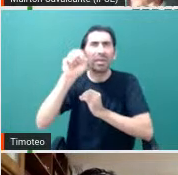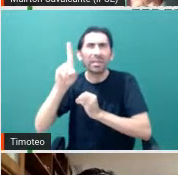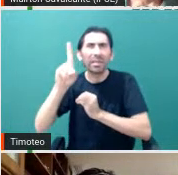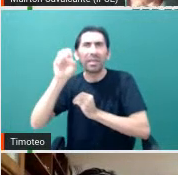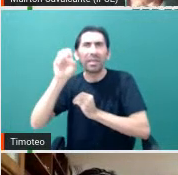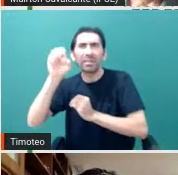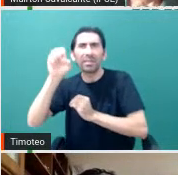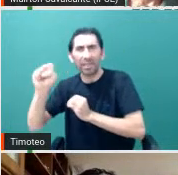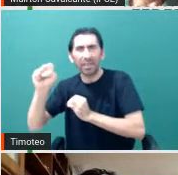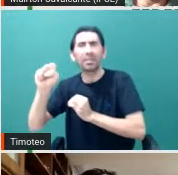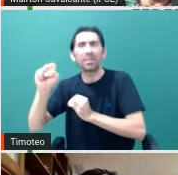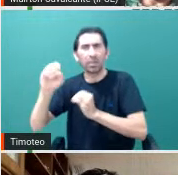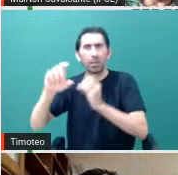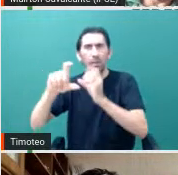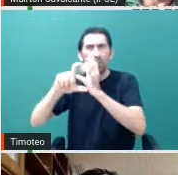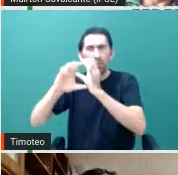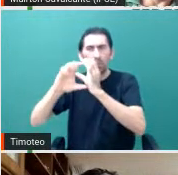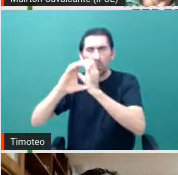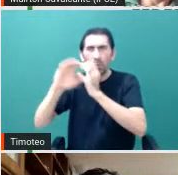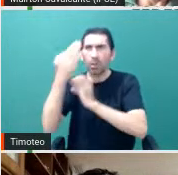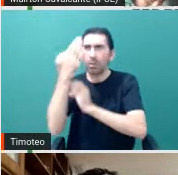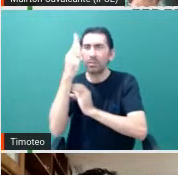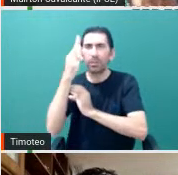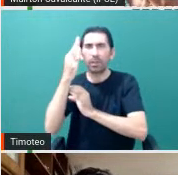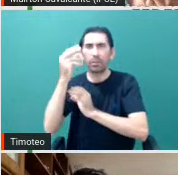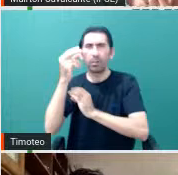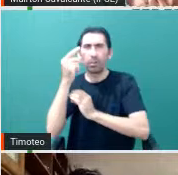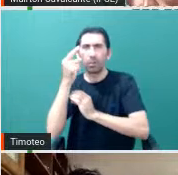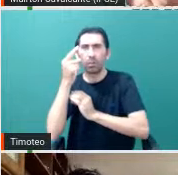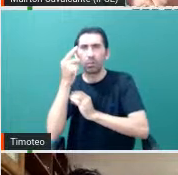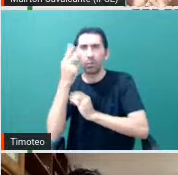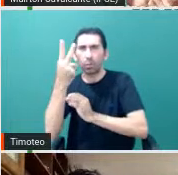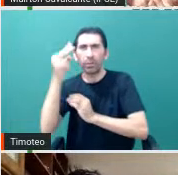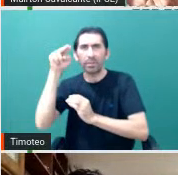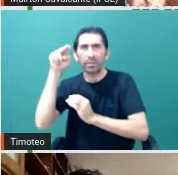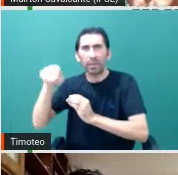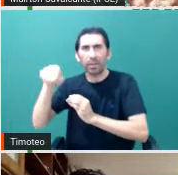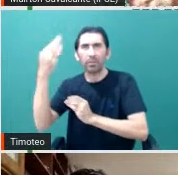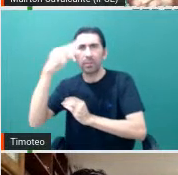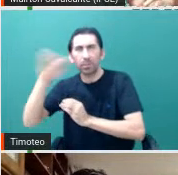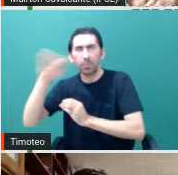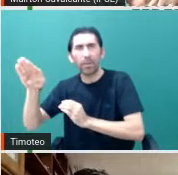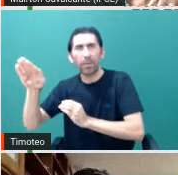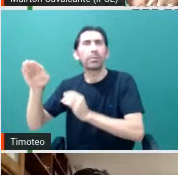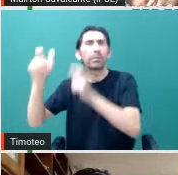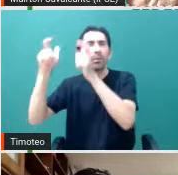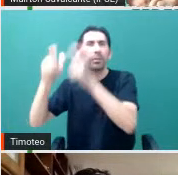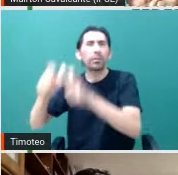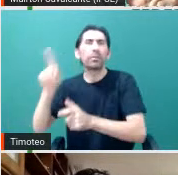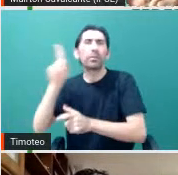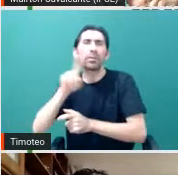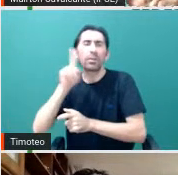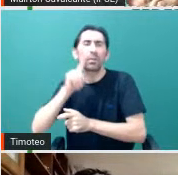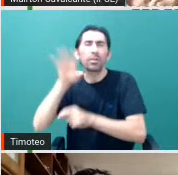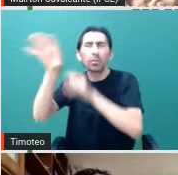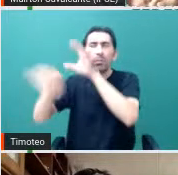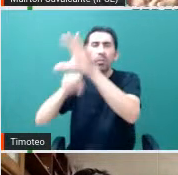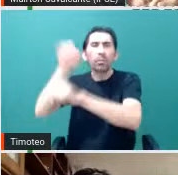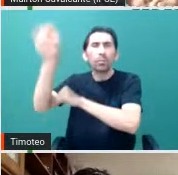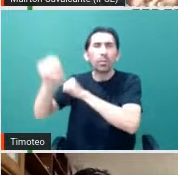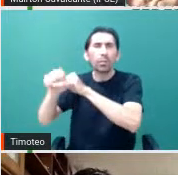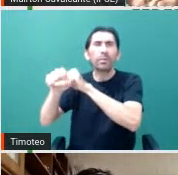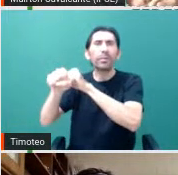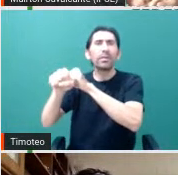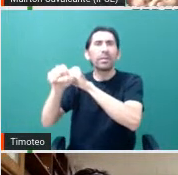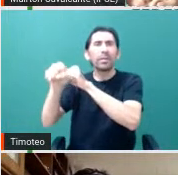e meio de diâmetro que fica no Novo México, nos Estados Unidos, mas ele obtém, simultaneamente, muitos